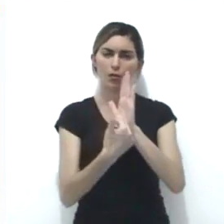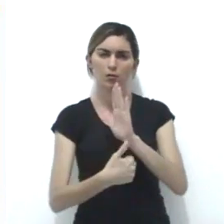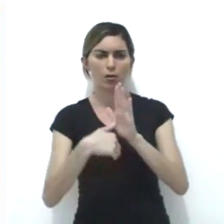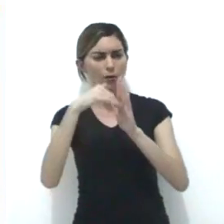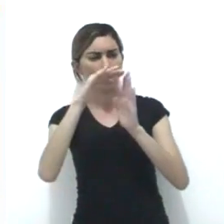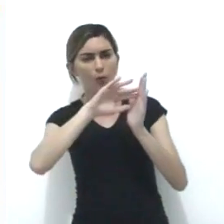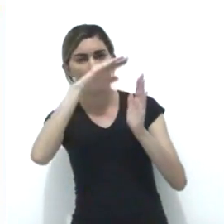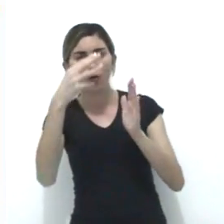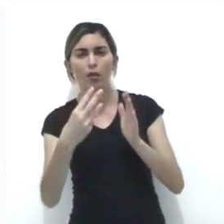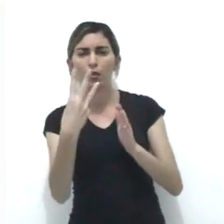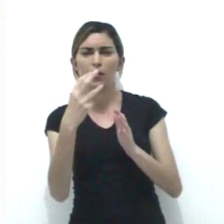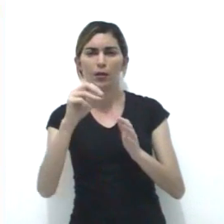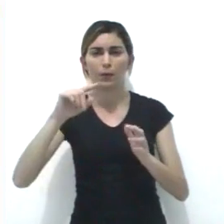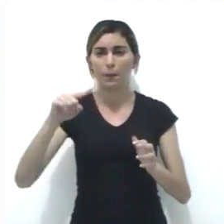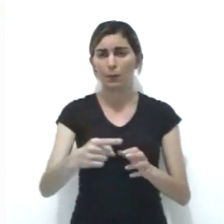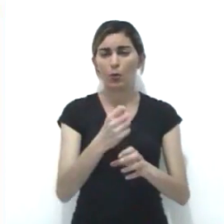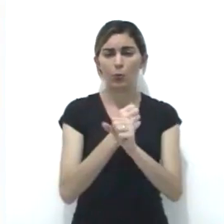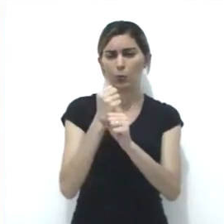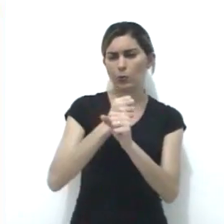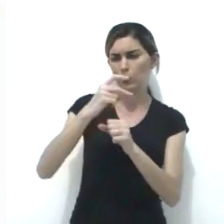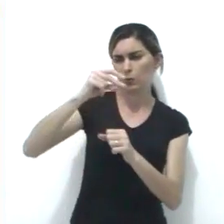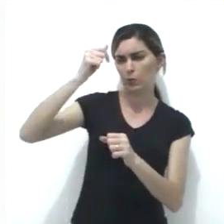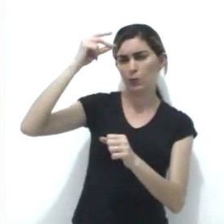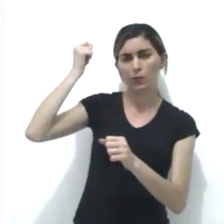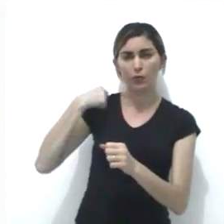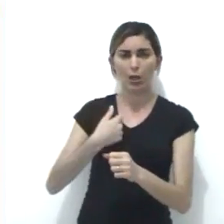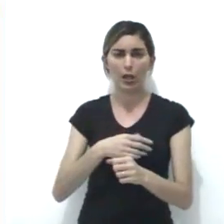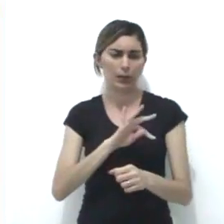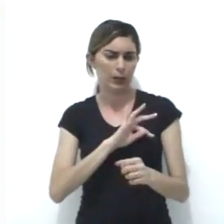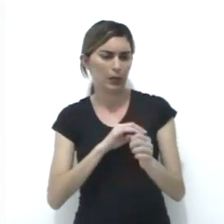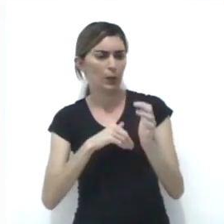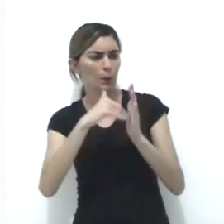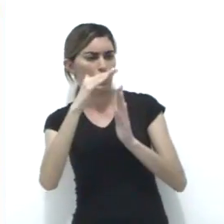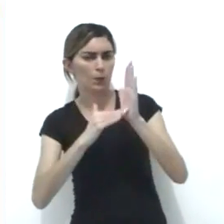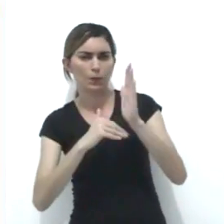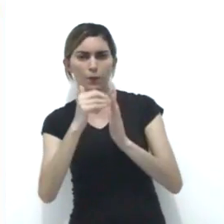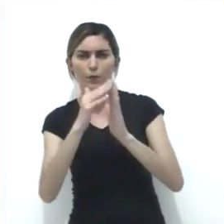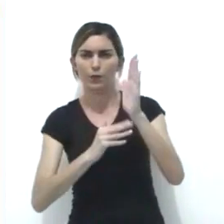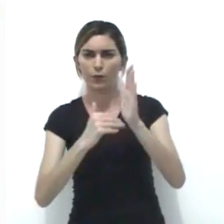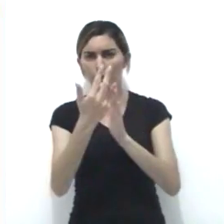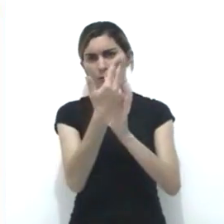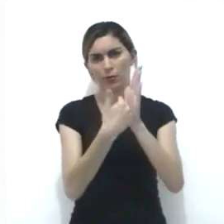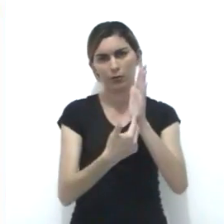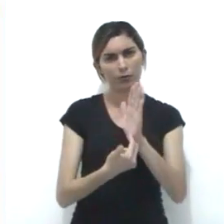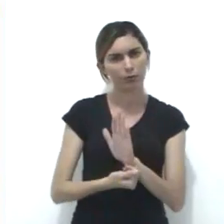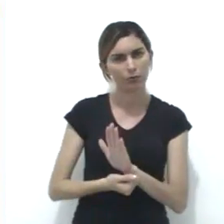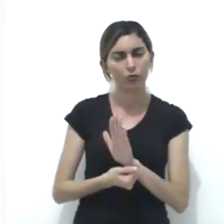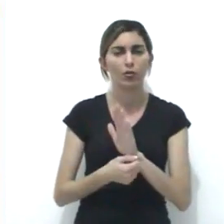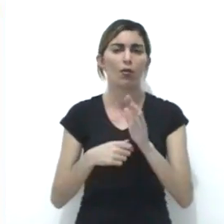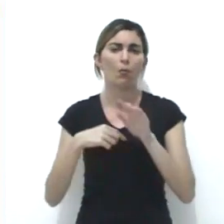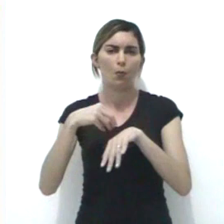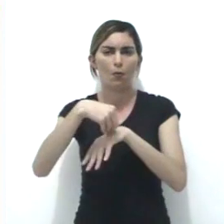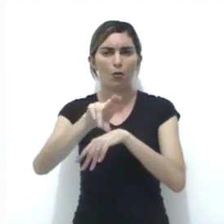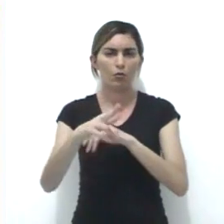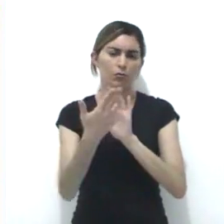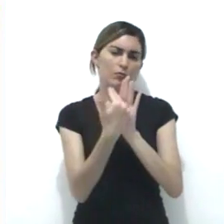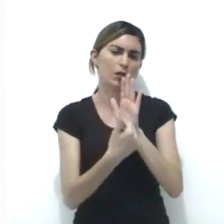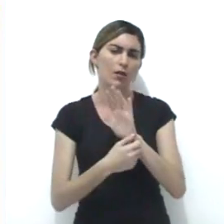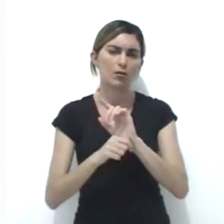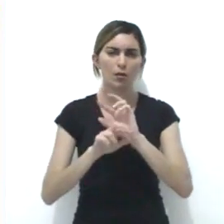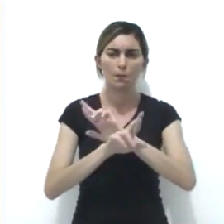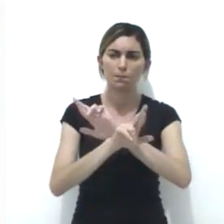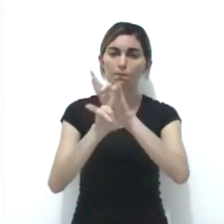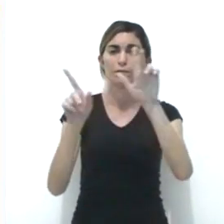caverna têm cerca de 30 mil anos de idade e a técnica utilizada nas pinturas traz